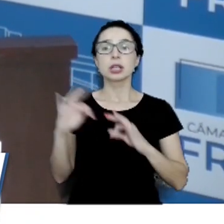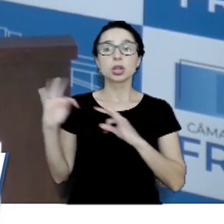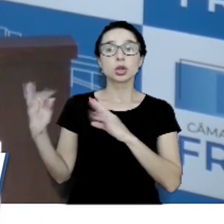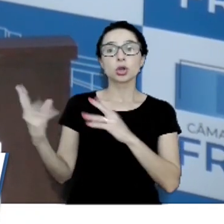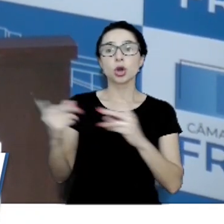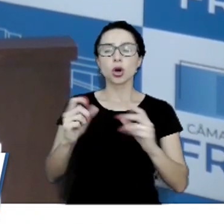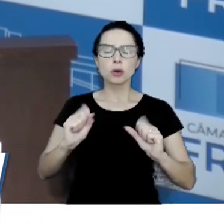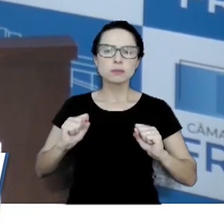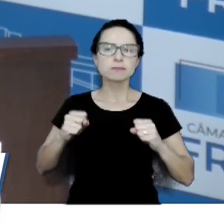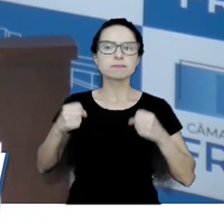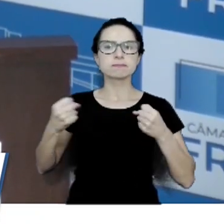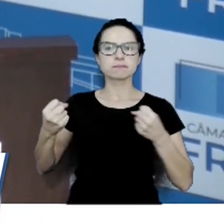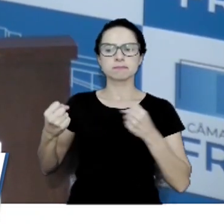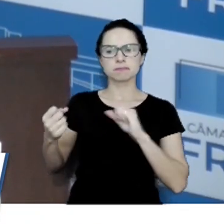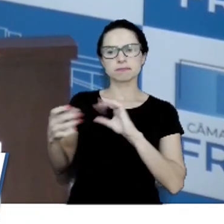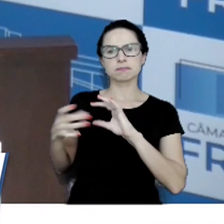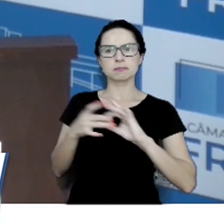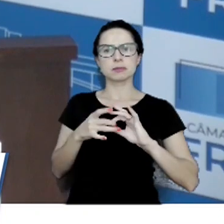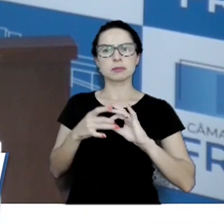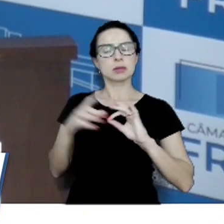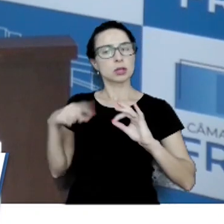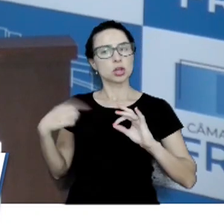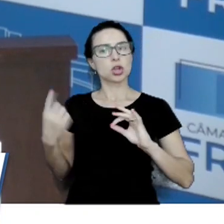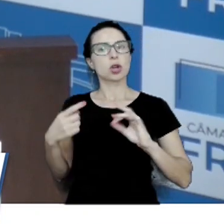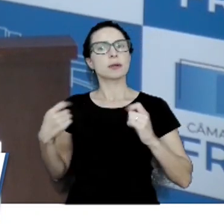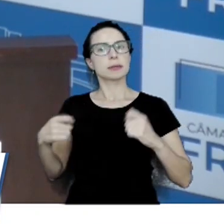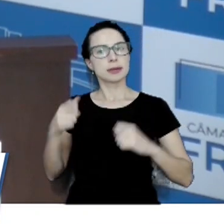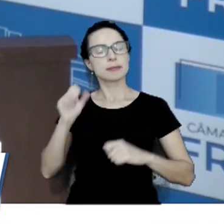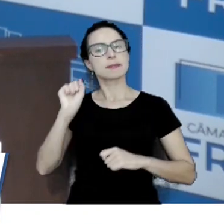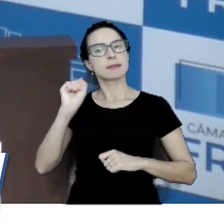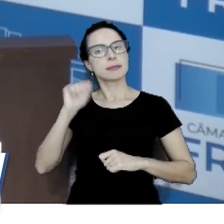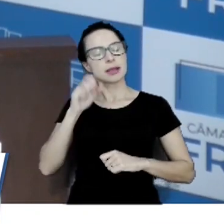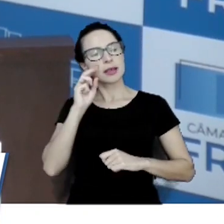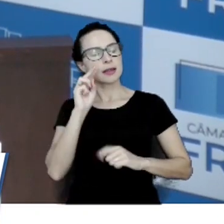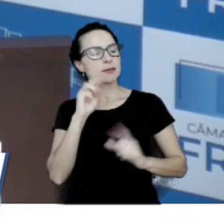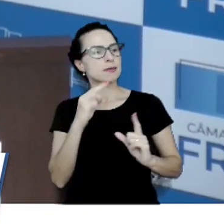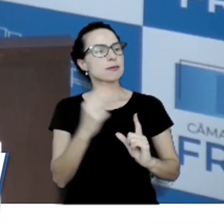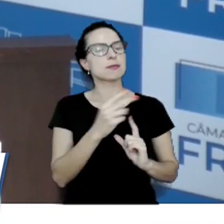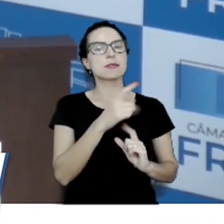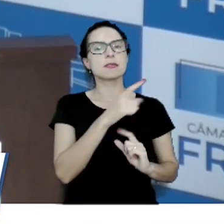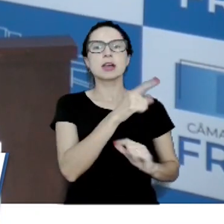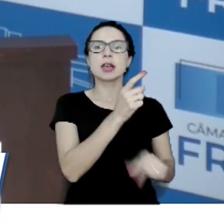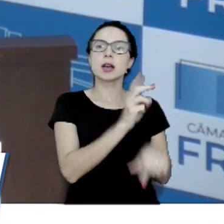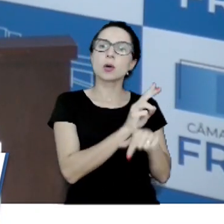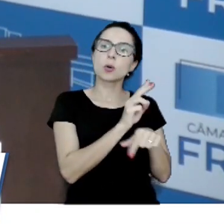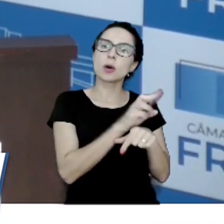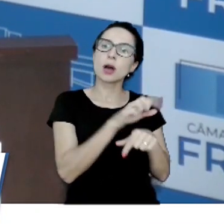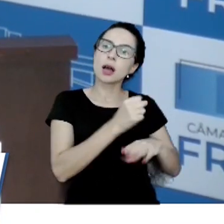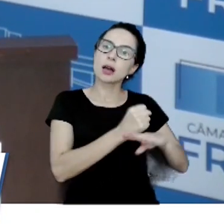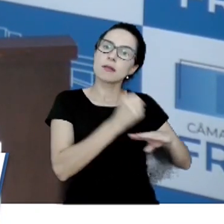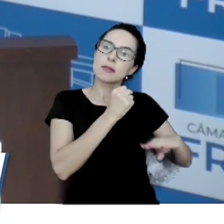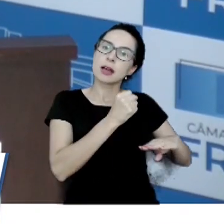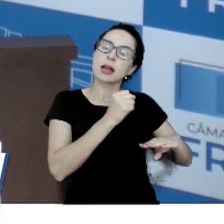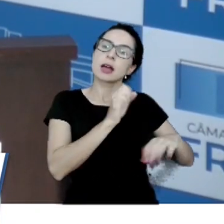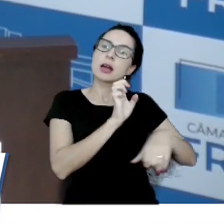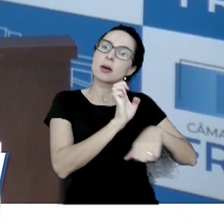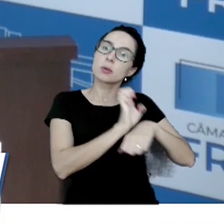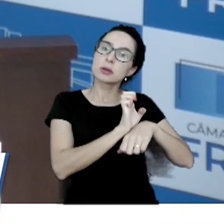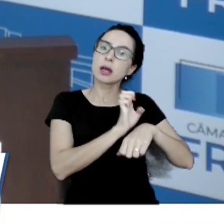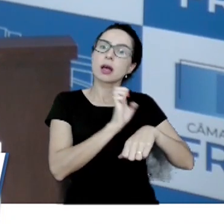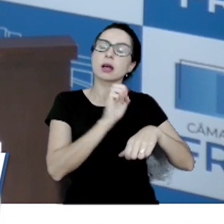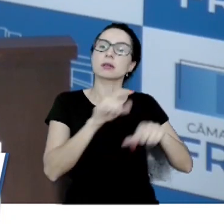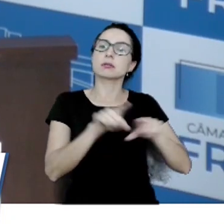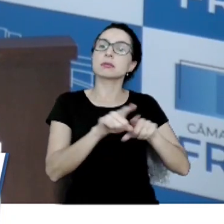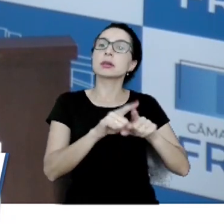unidas, a gente precisa sim olhar em defesa da nossa cidade, do nosso Estado, porque